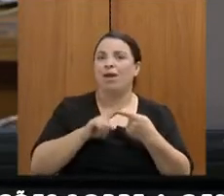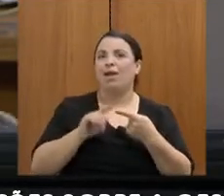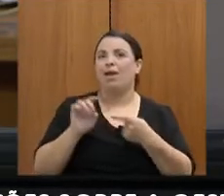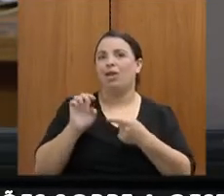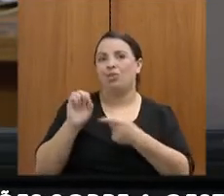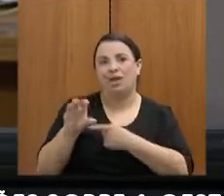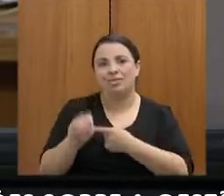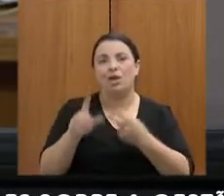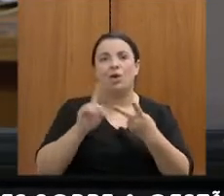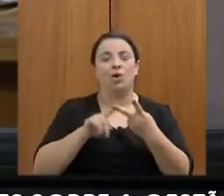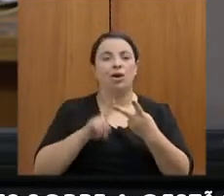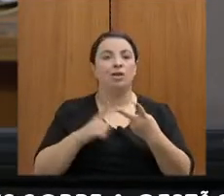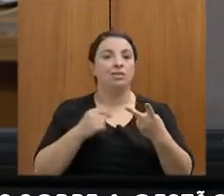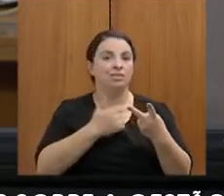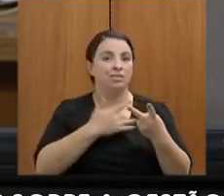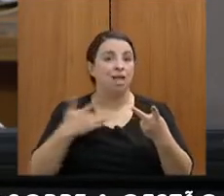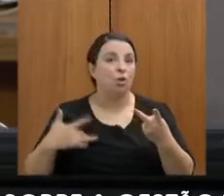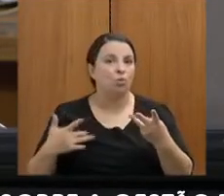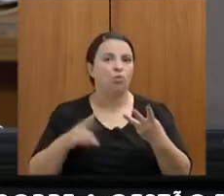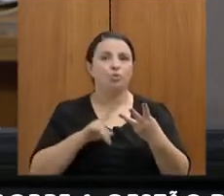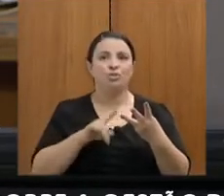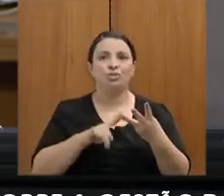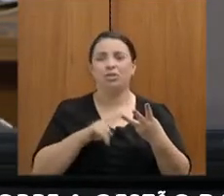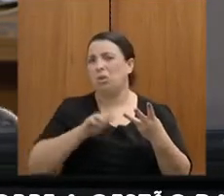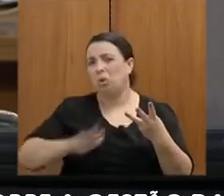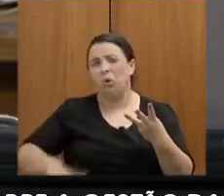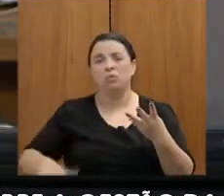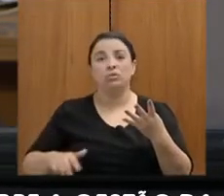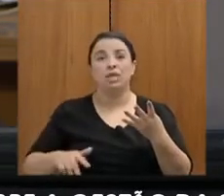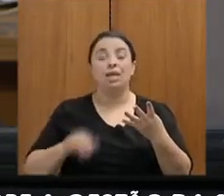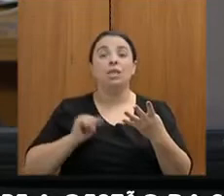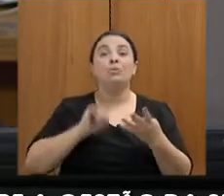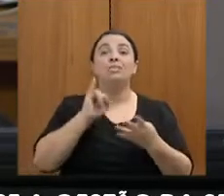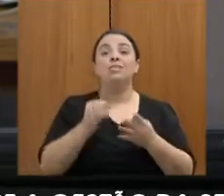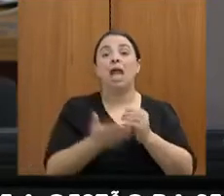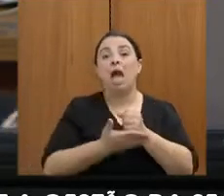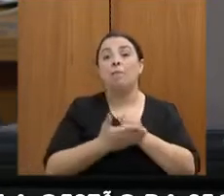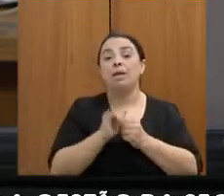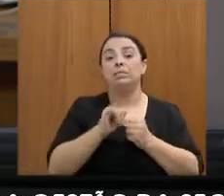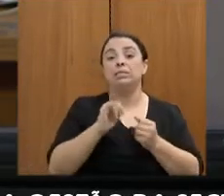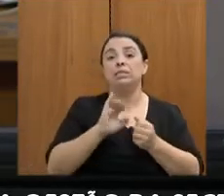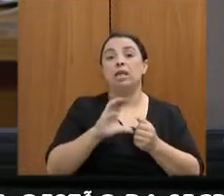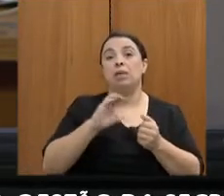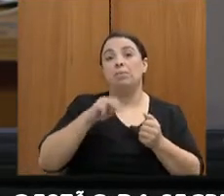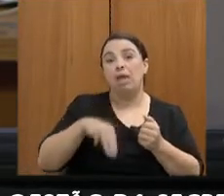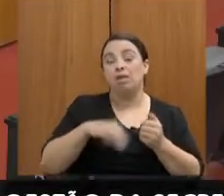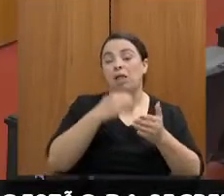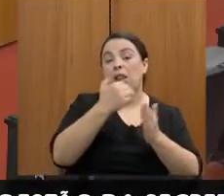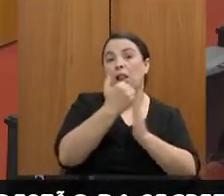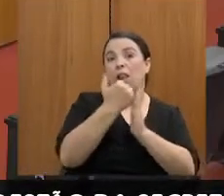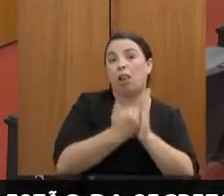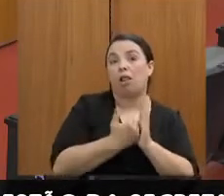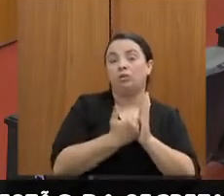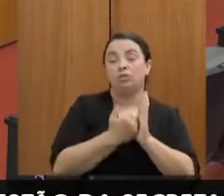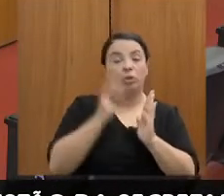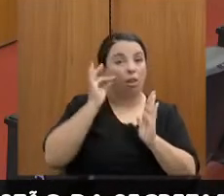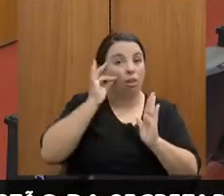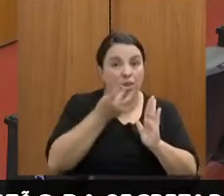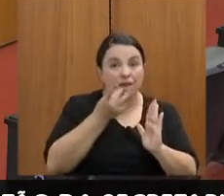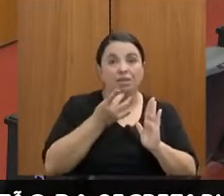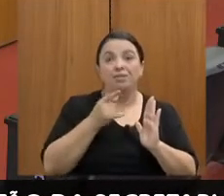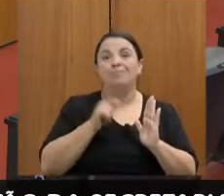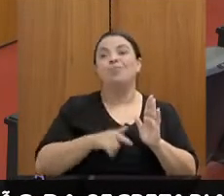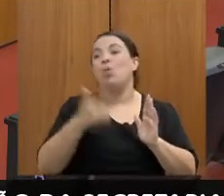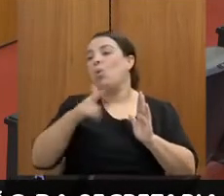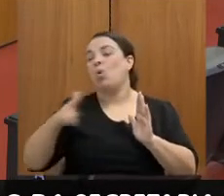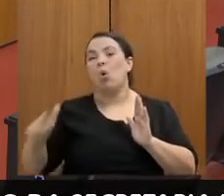do momento que a base do ICMS é reduzida de forma bruta, todas as vinculações e distribuições de recursos também são reduzidas na mesma